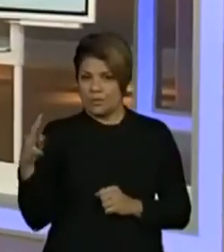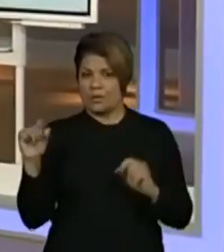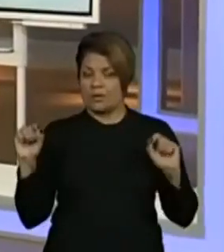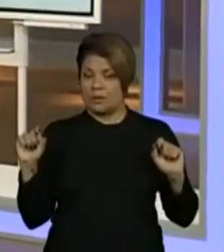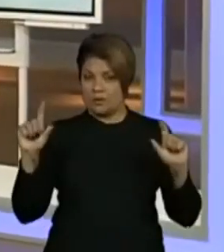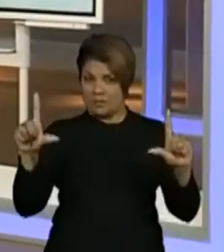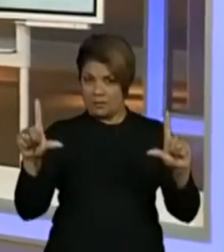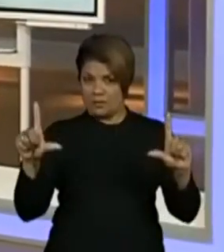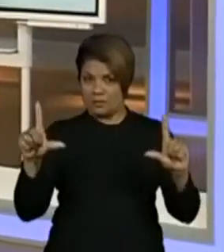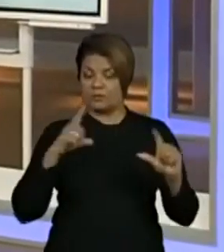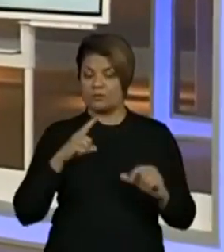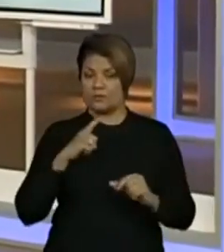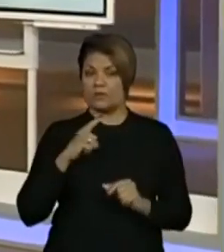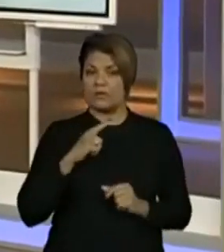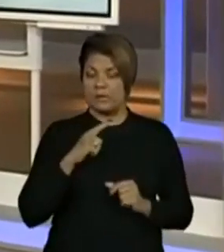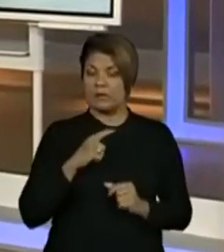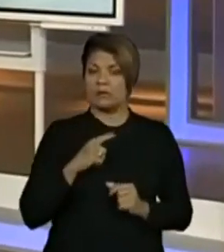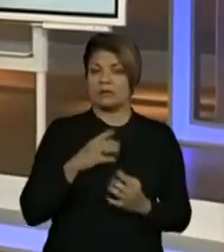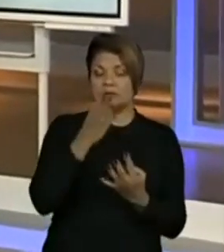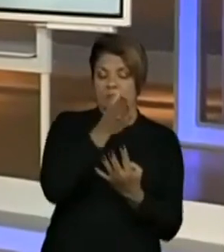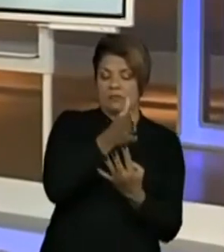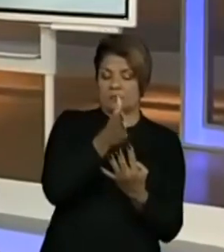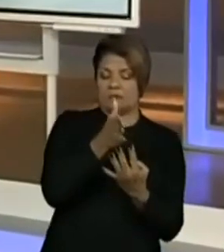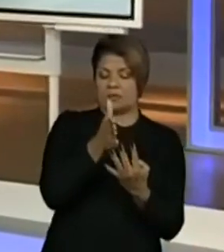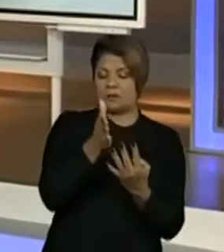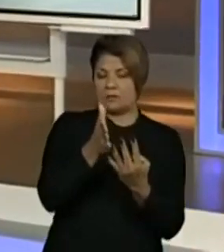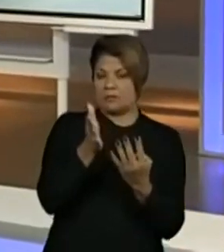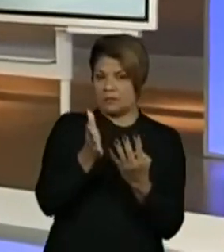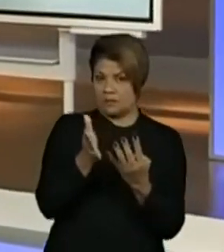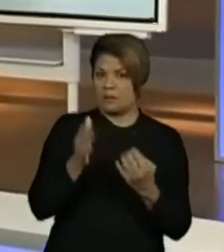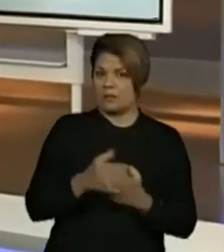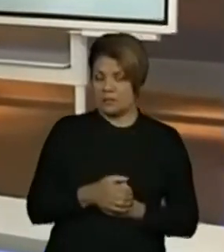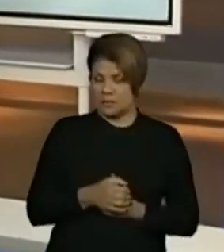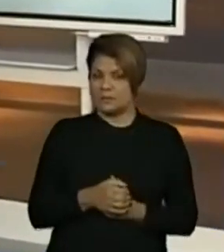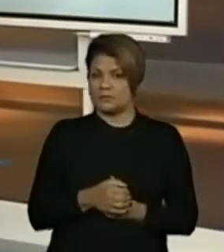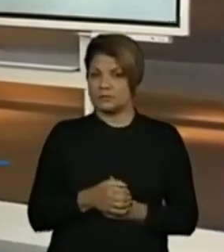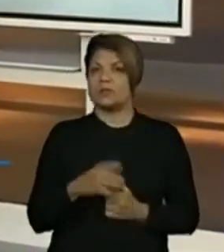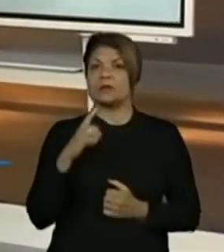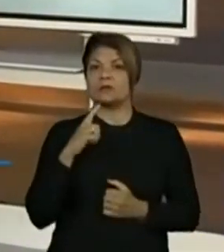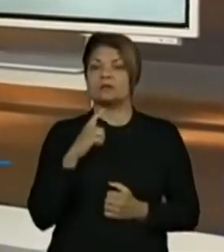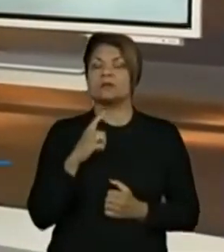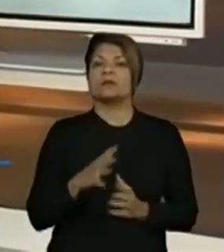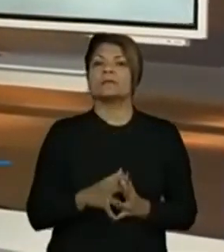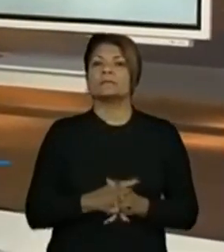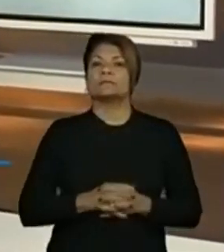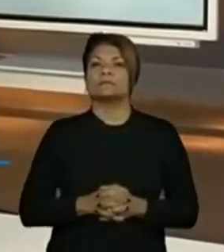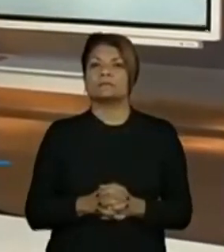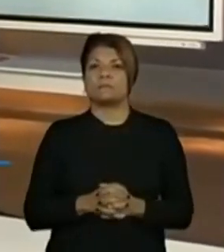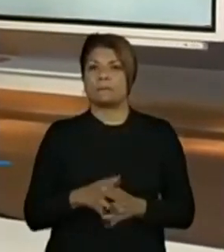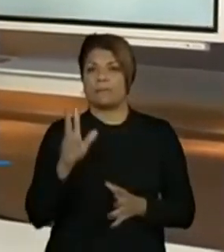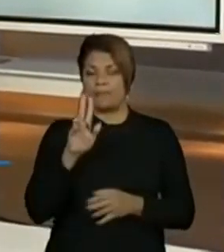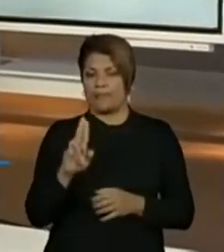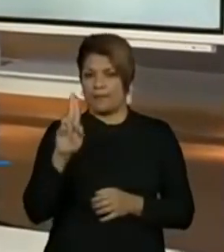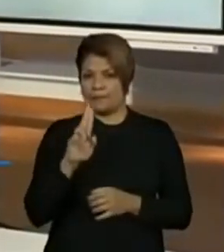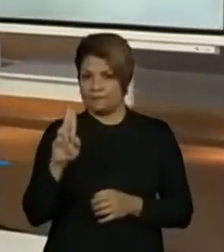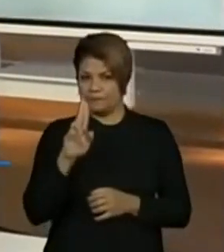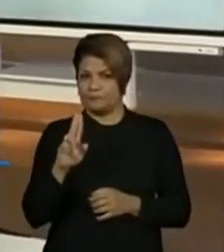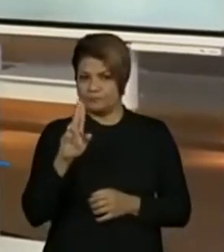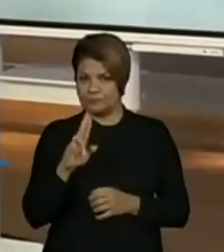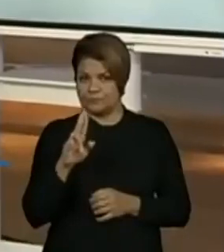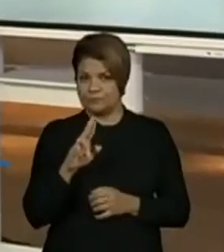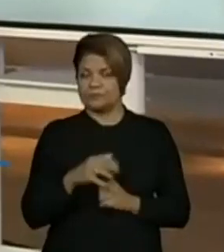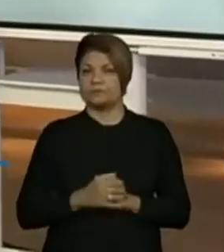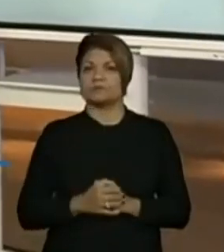classes e ordens que eu tenho aí, abaixo do número. E é o que nós vamos fazer agora. Eu vou utilizar esse quadro para apoiar a minha